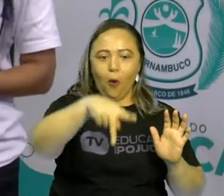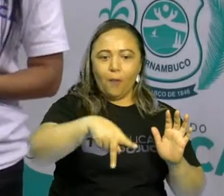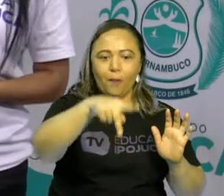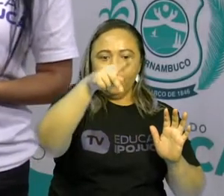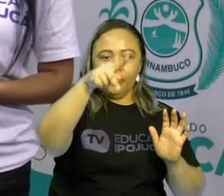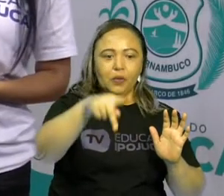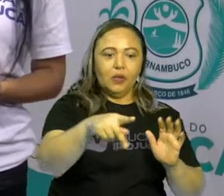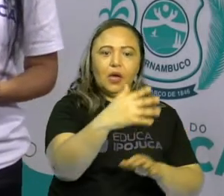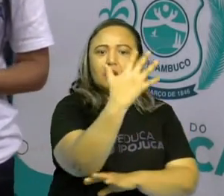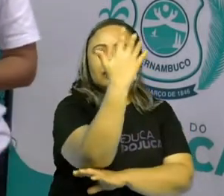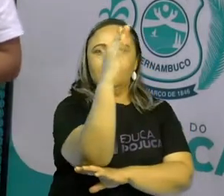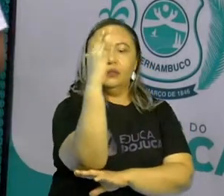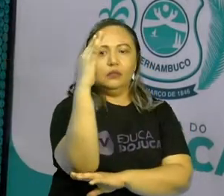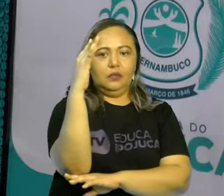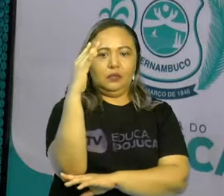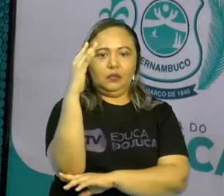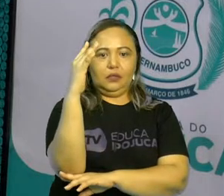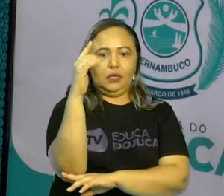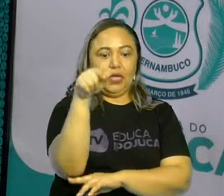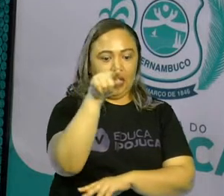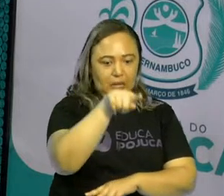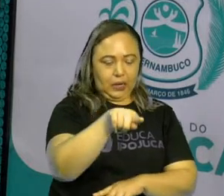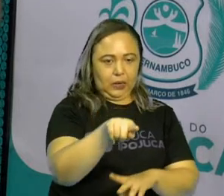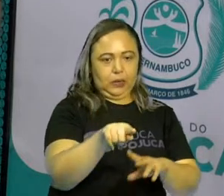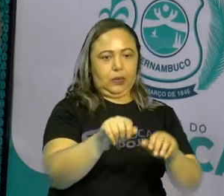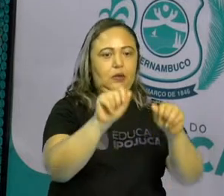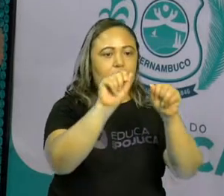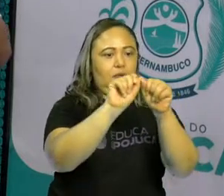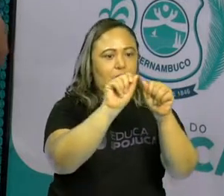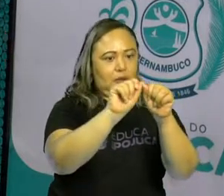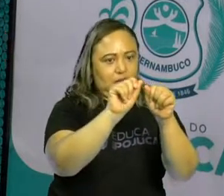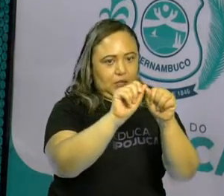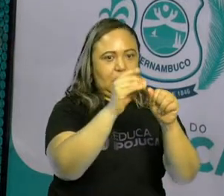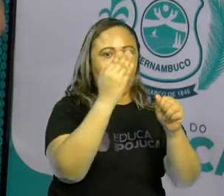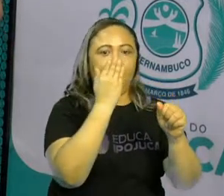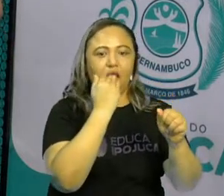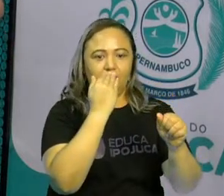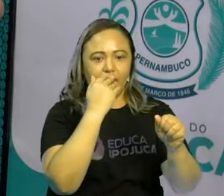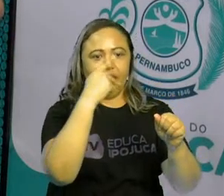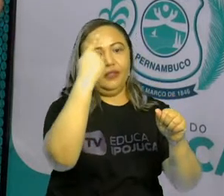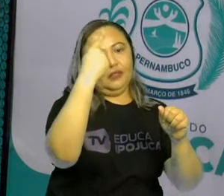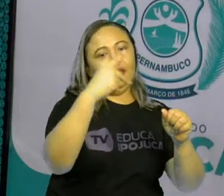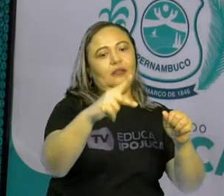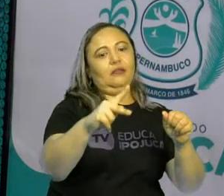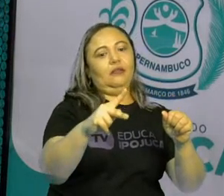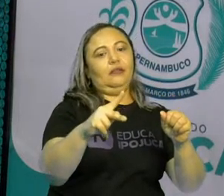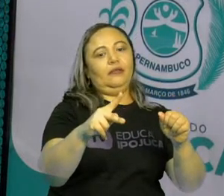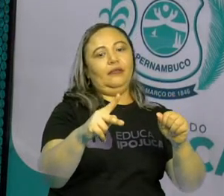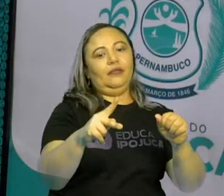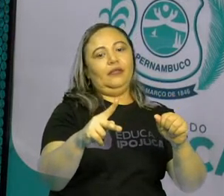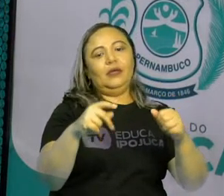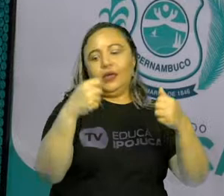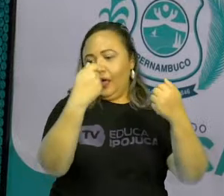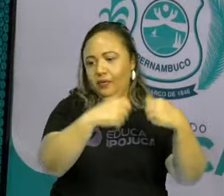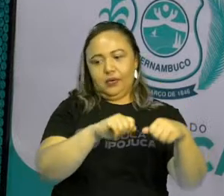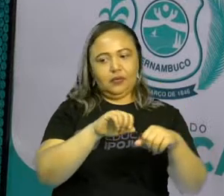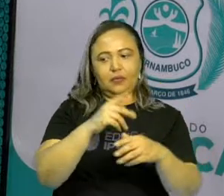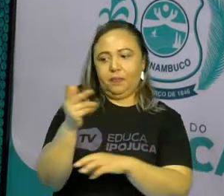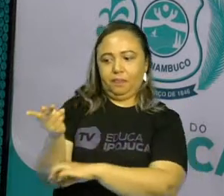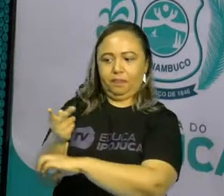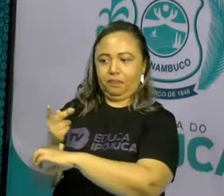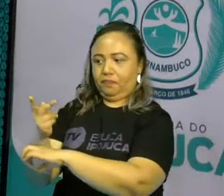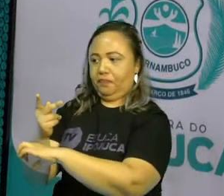produzem o seu próprio alimento. A gente vai falar sobre isso futuramente, sobre a fotossíntese. Mas você entender que as plantas